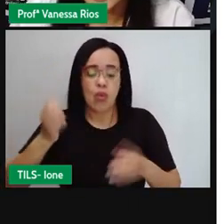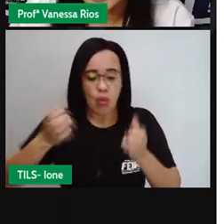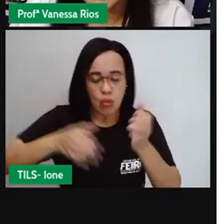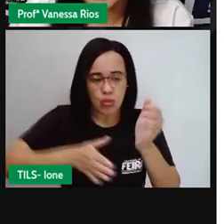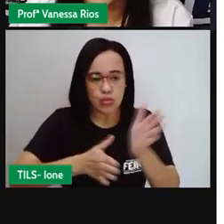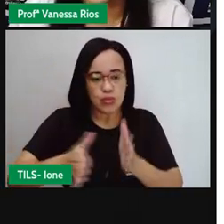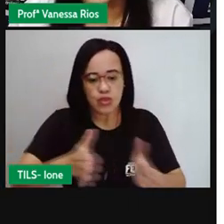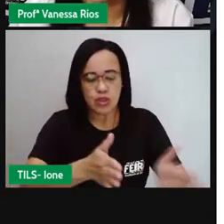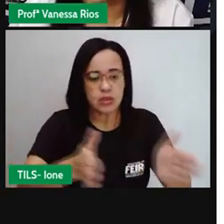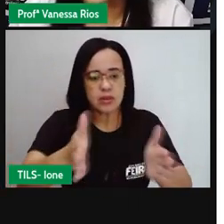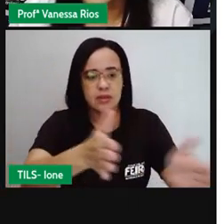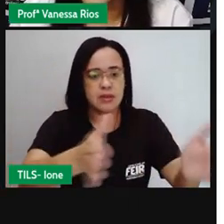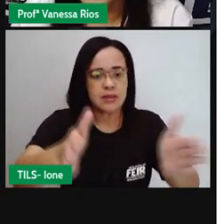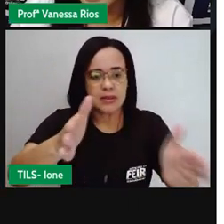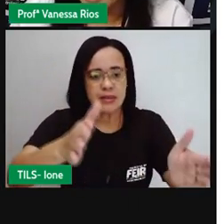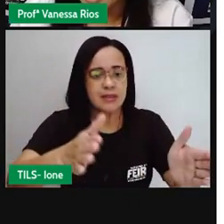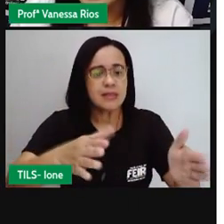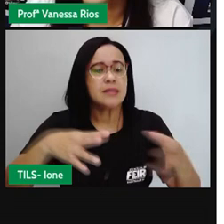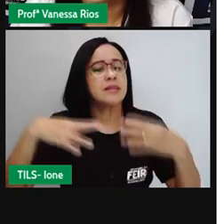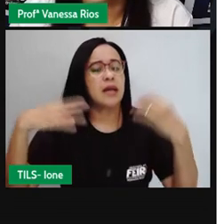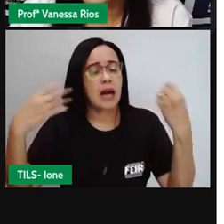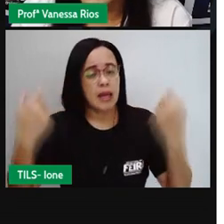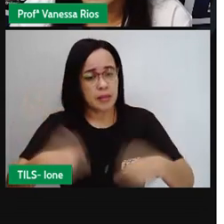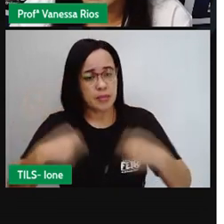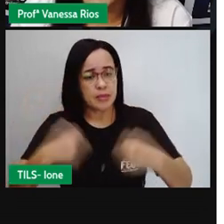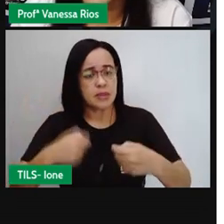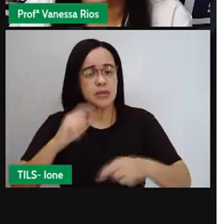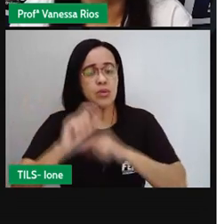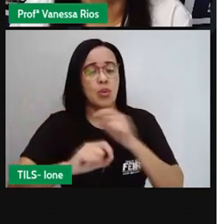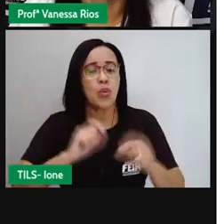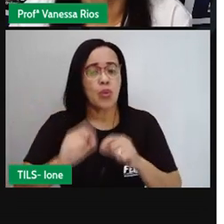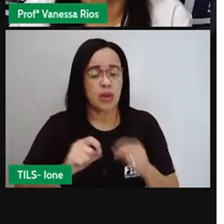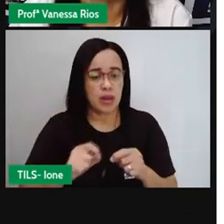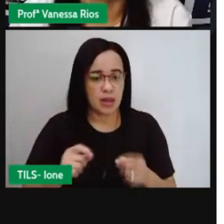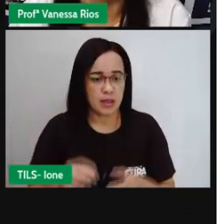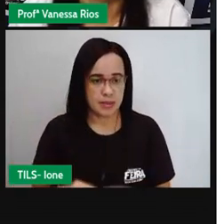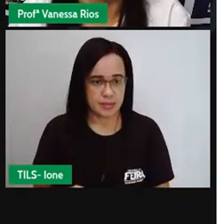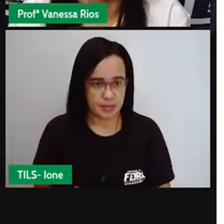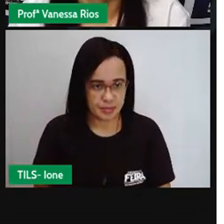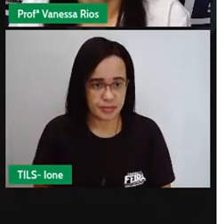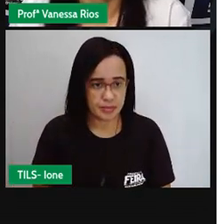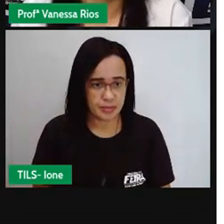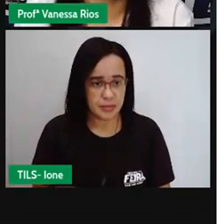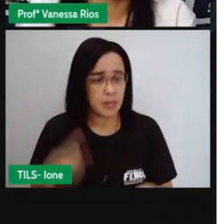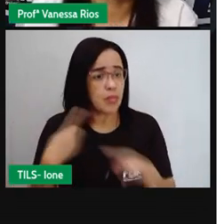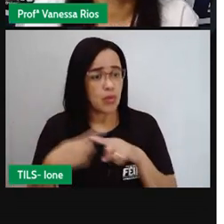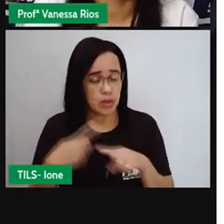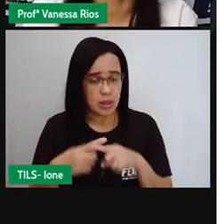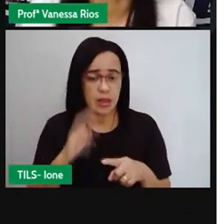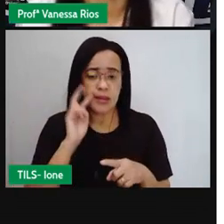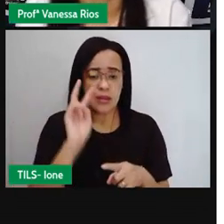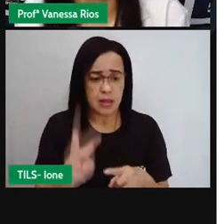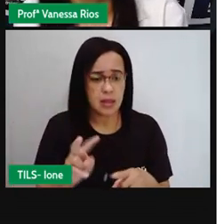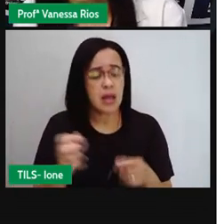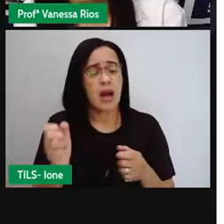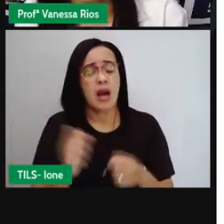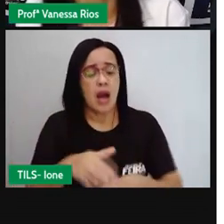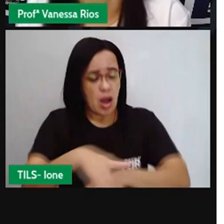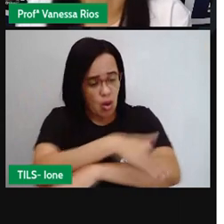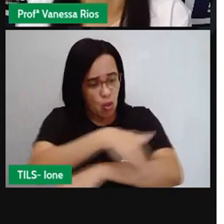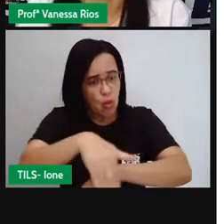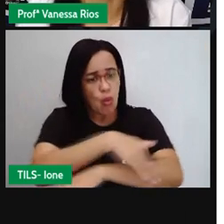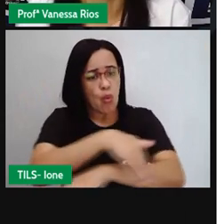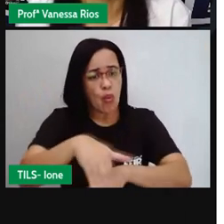ângulos. Visualizem aí uma rua. A gente também tem a formação de ângulos numa rua, né? Com as avenidas, com as transversais.